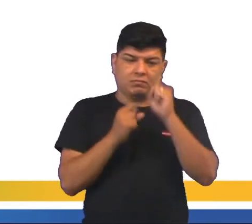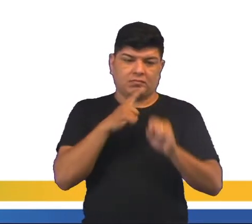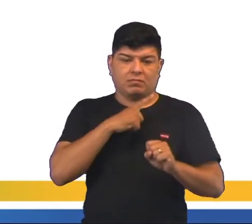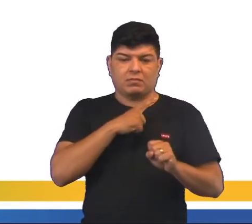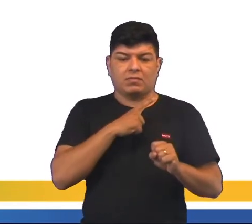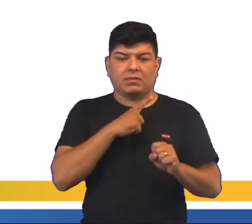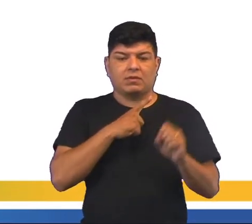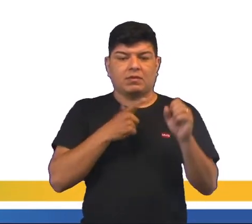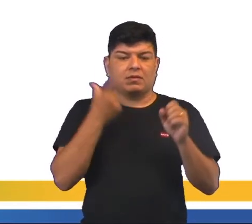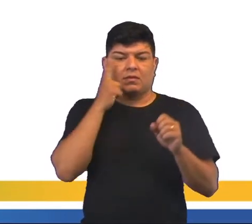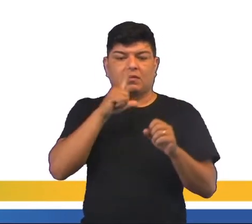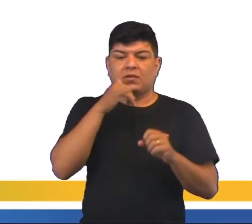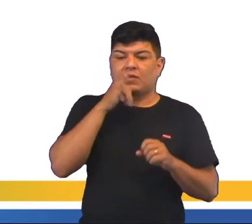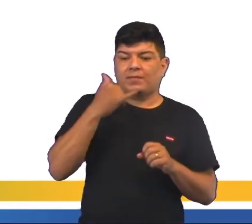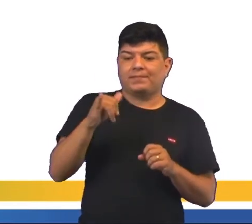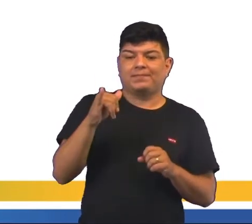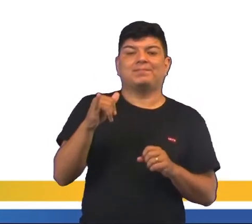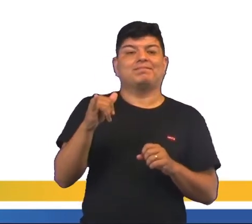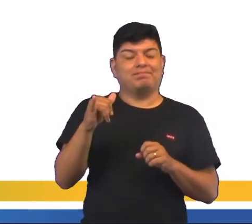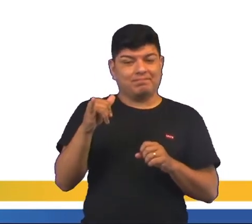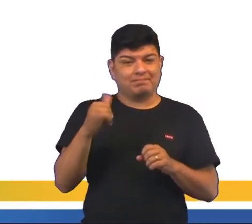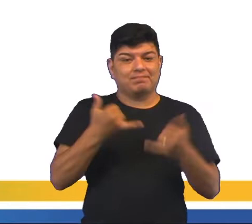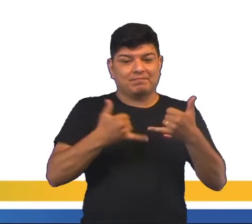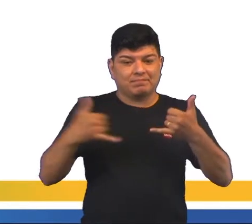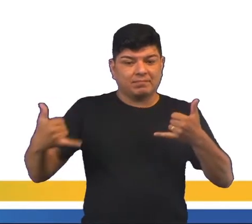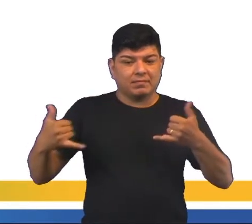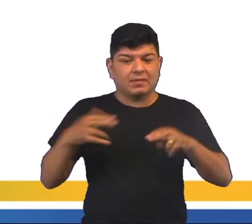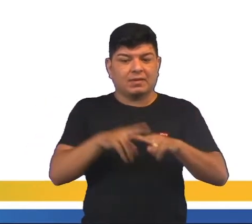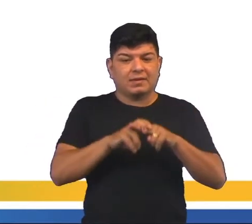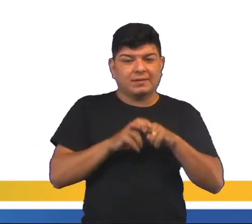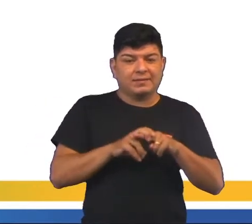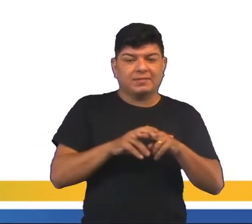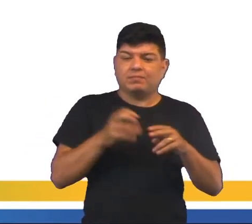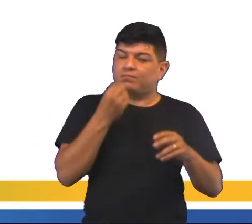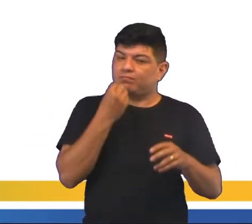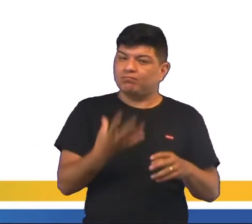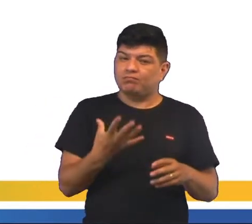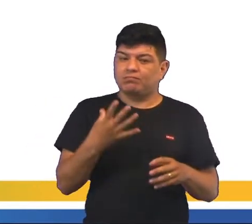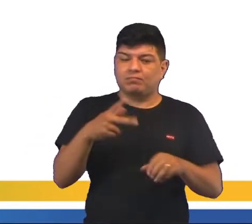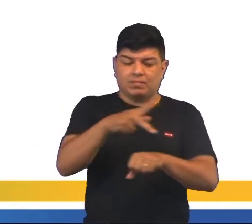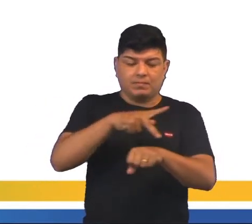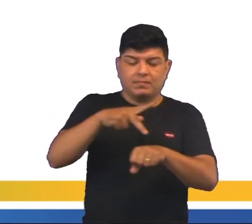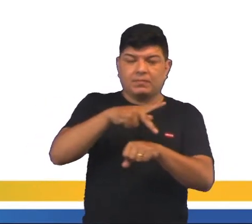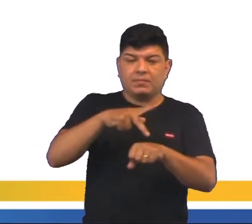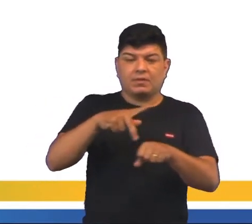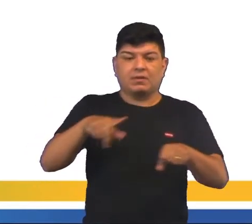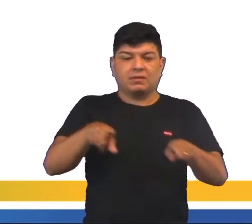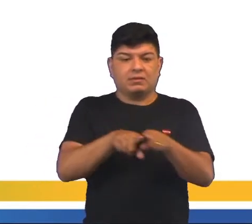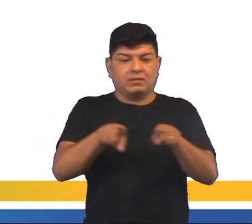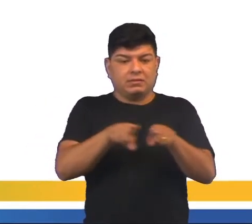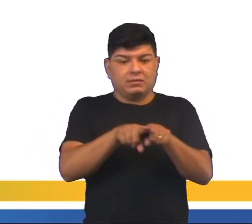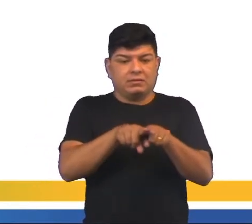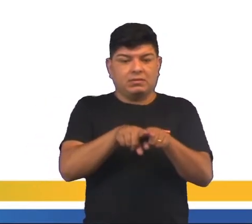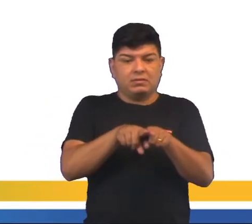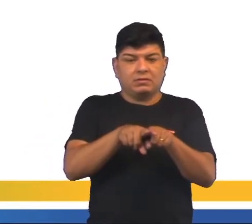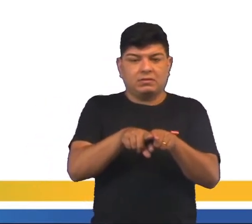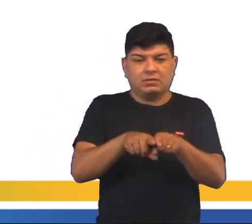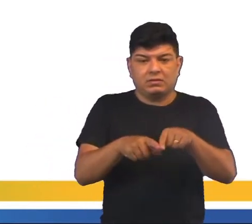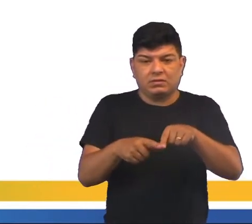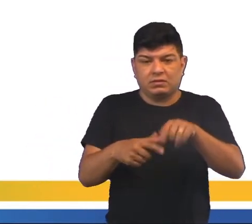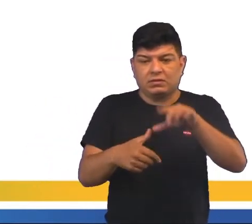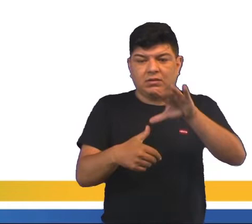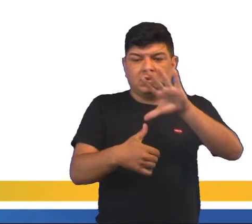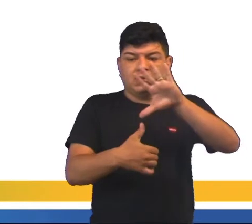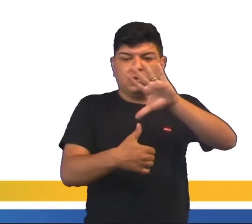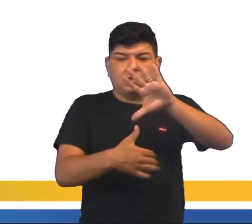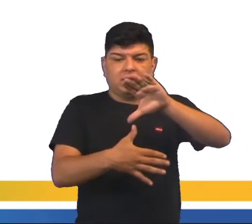facilita a obtenção de energia elétrica. Então, você vai perceber que boa parte desses países, tanto na América do